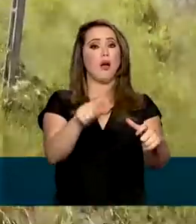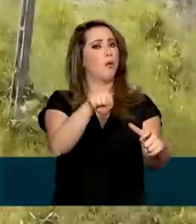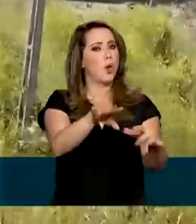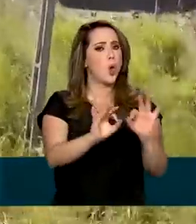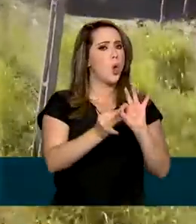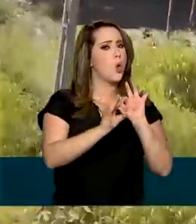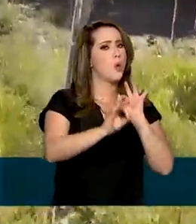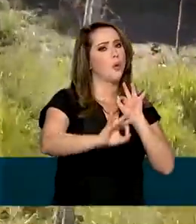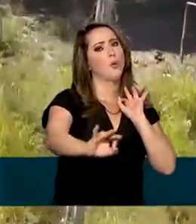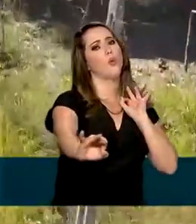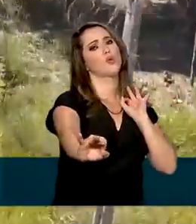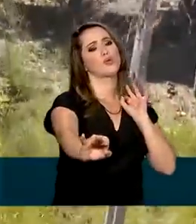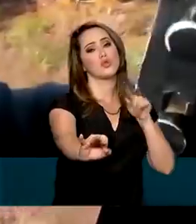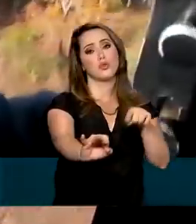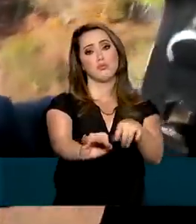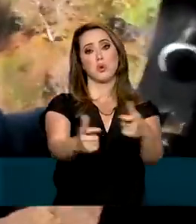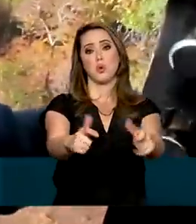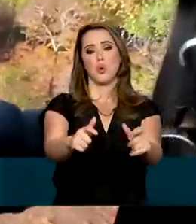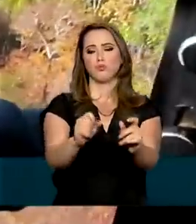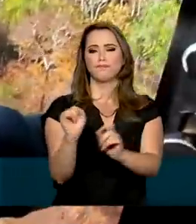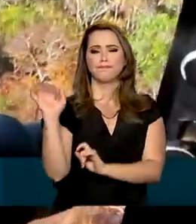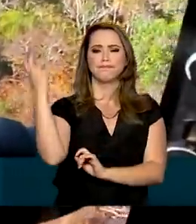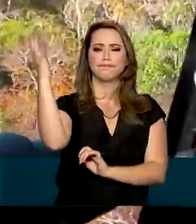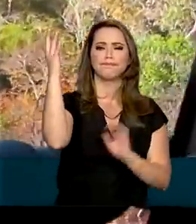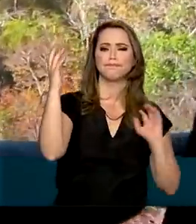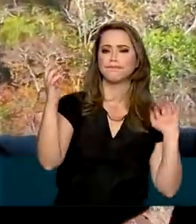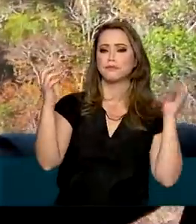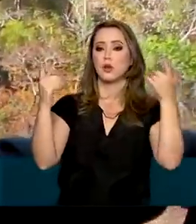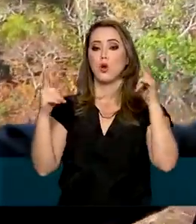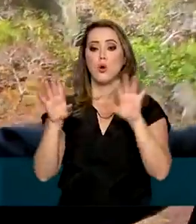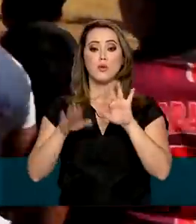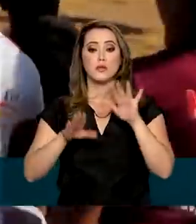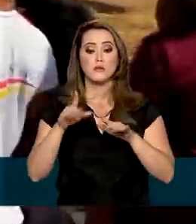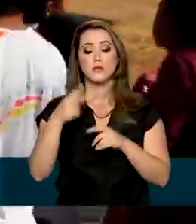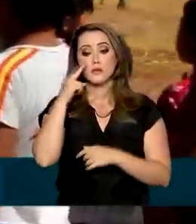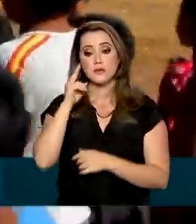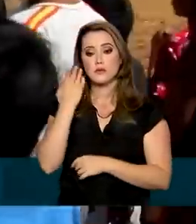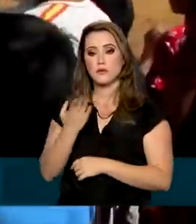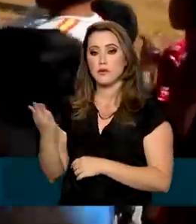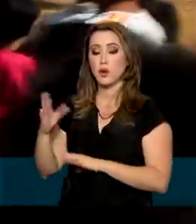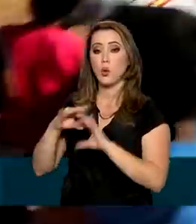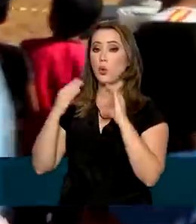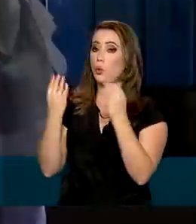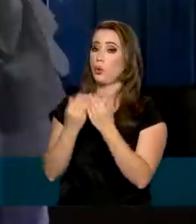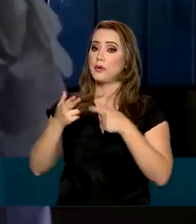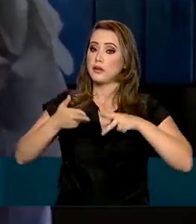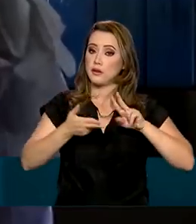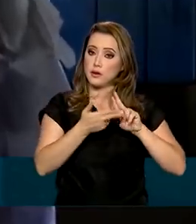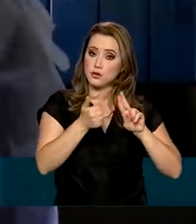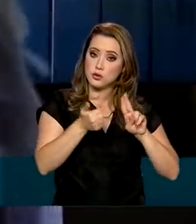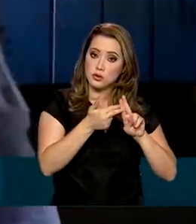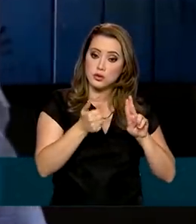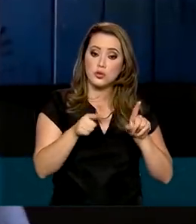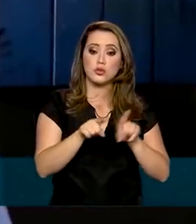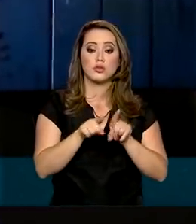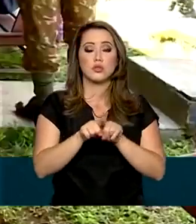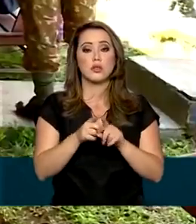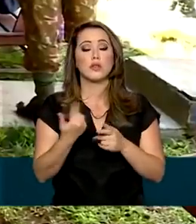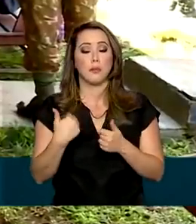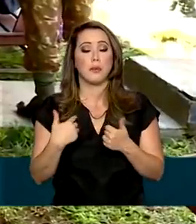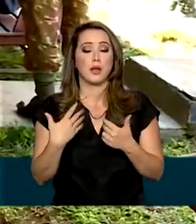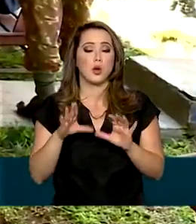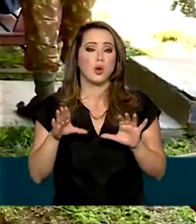afastadas dos grandes centros urbanos ou até mesmo isoladas, como terras indígenas e comunidades ribeirinhas,